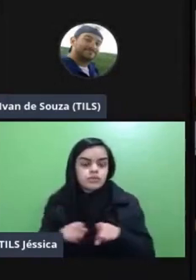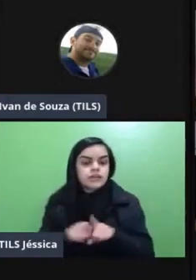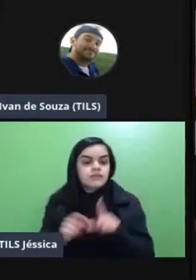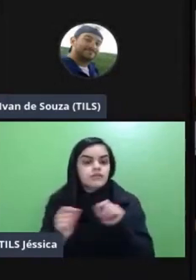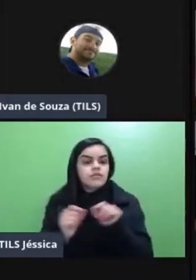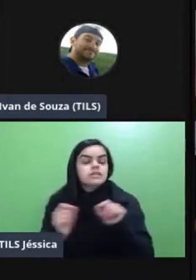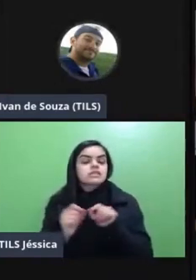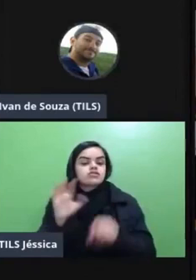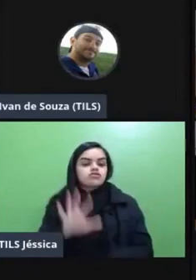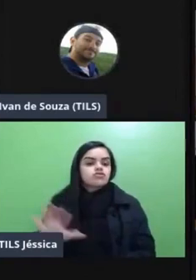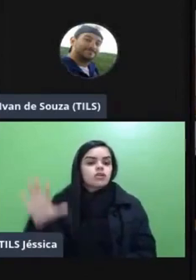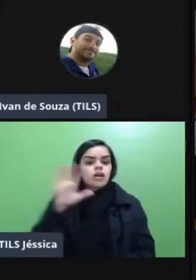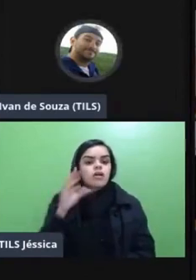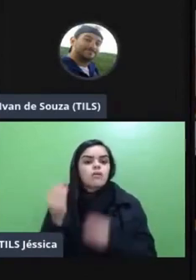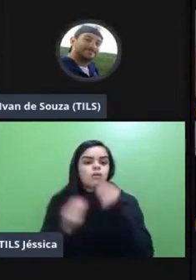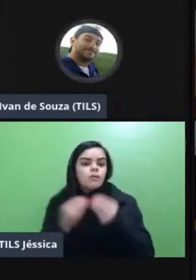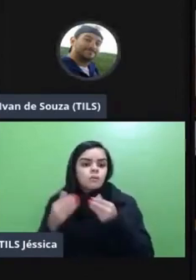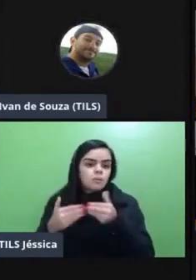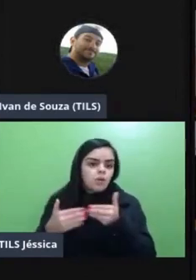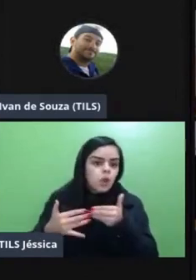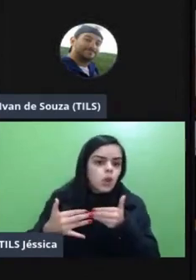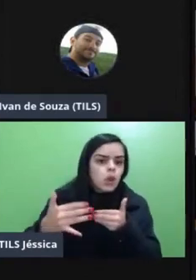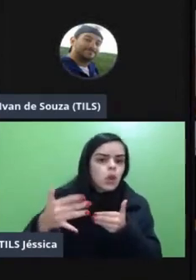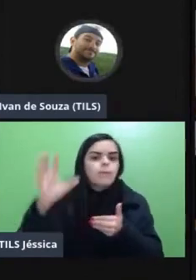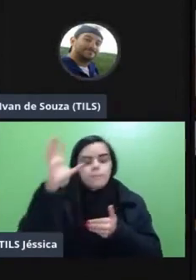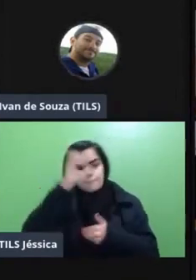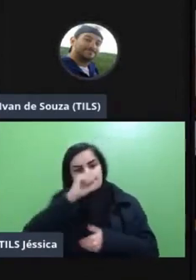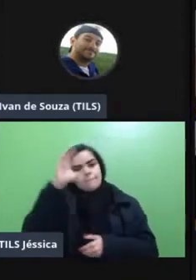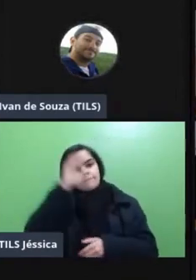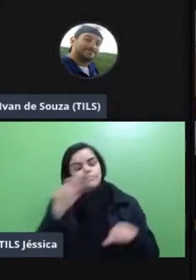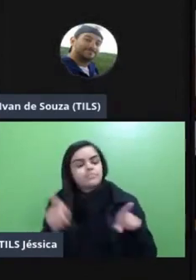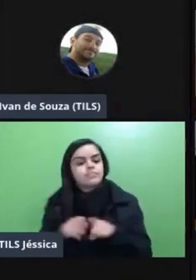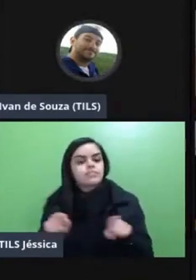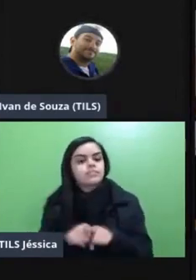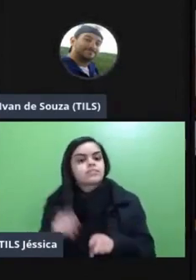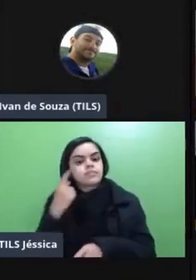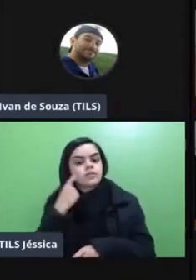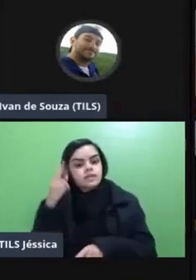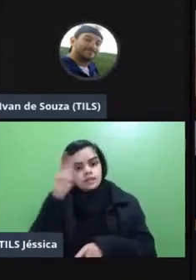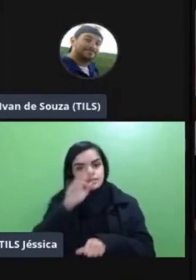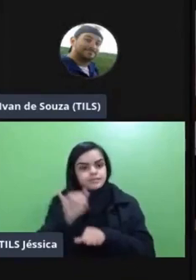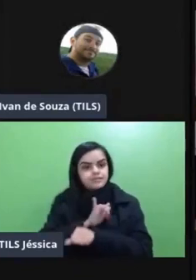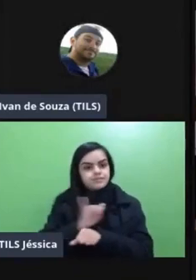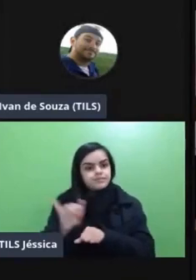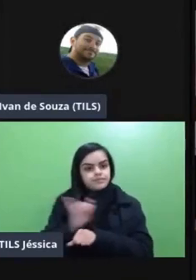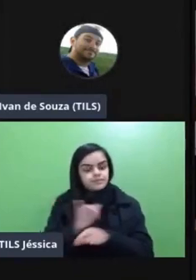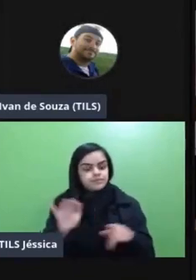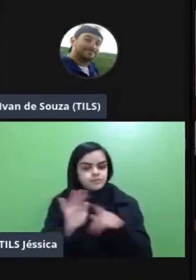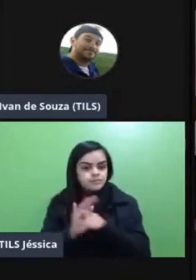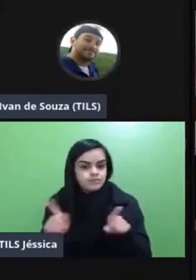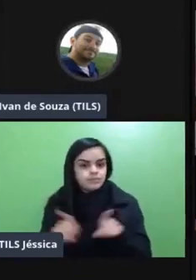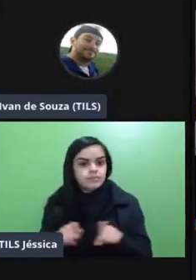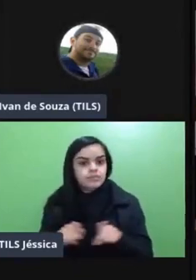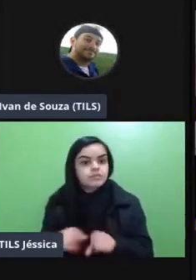desenho de percurso da aprendizagem e aí eu posso me falar de algumas estratégias e é sempre